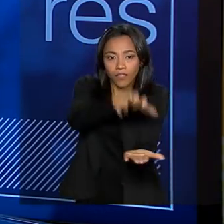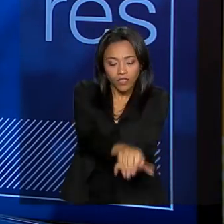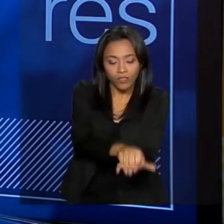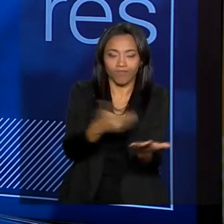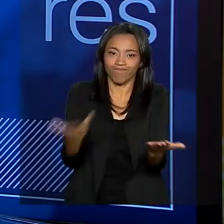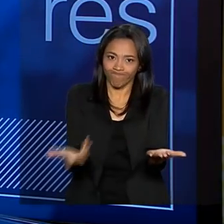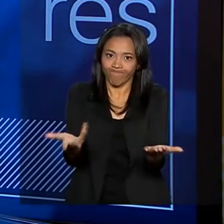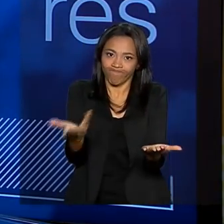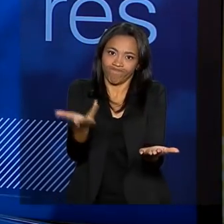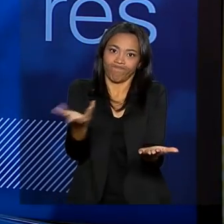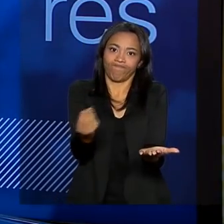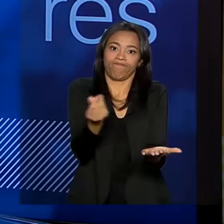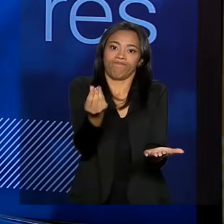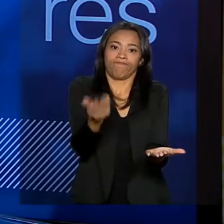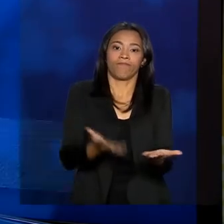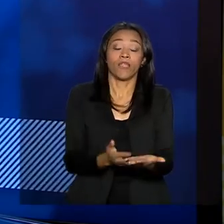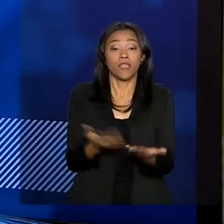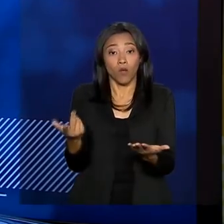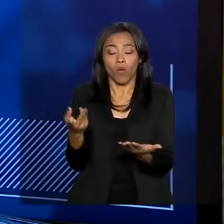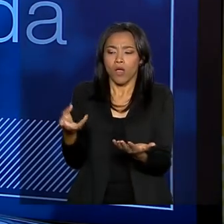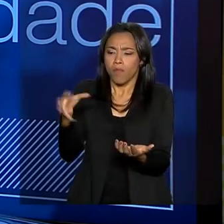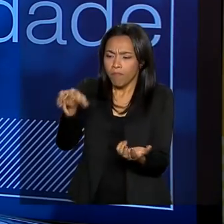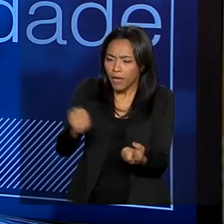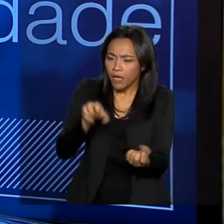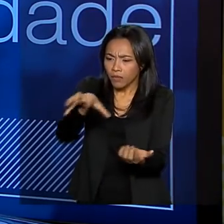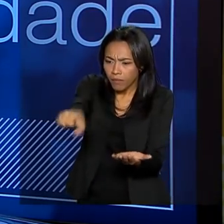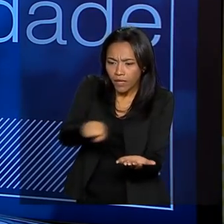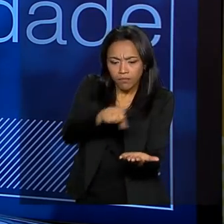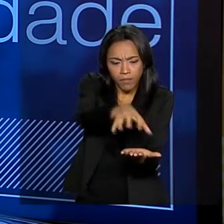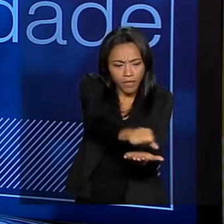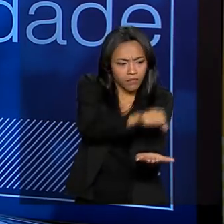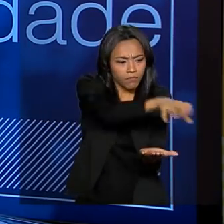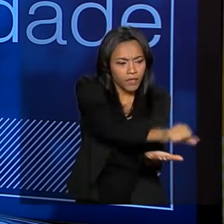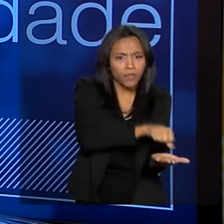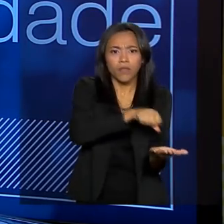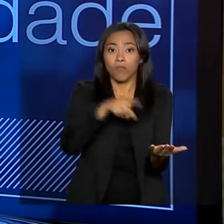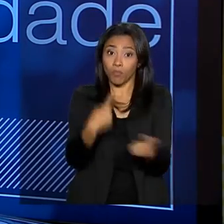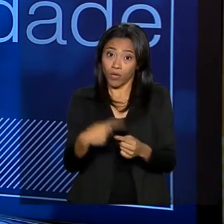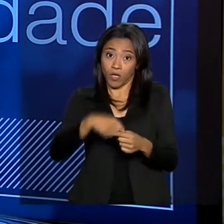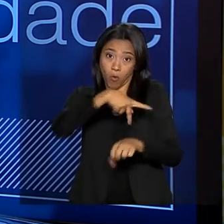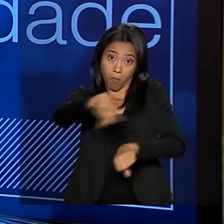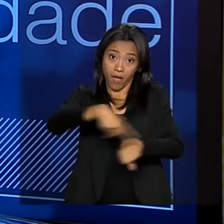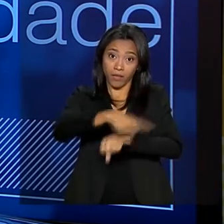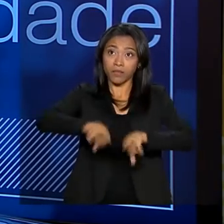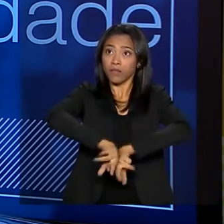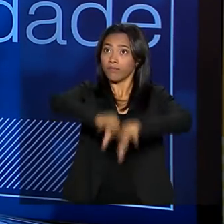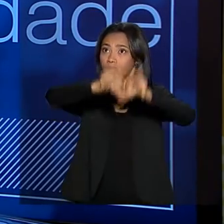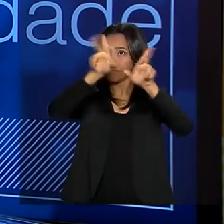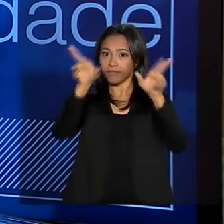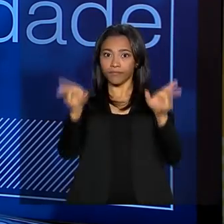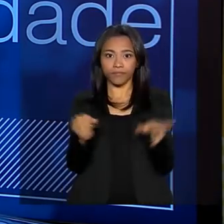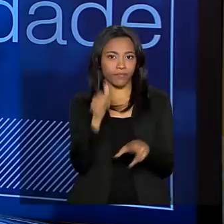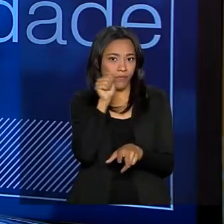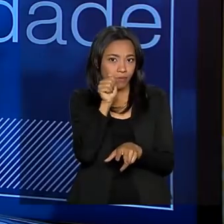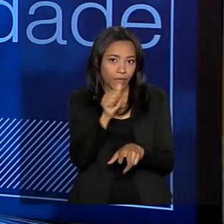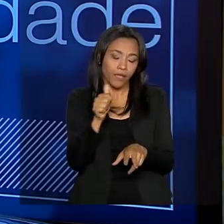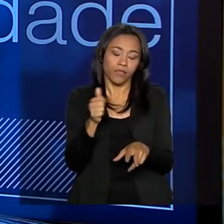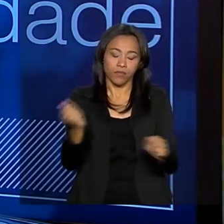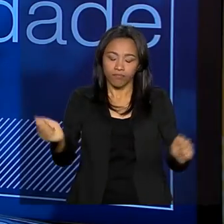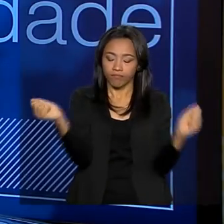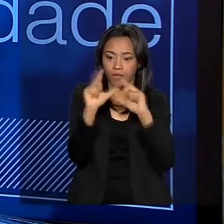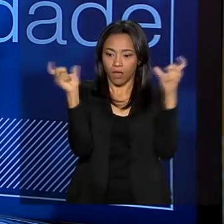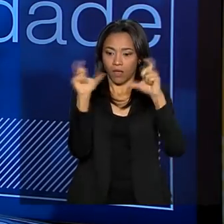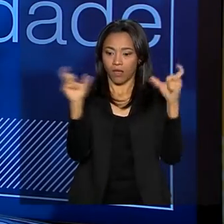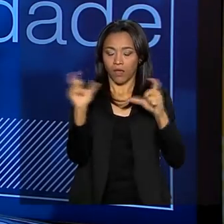notificações de violência entre todos os povos, dessa nação eclética e plural. É possível que a gente se surpreenda que a